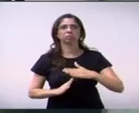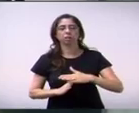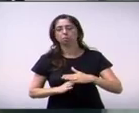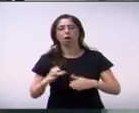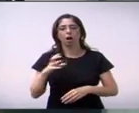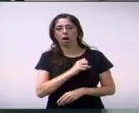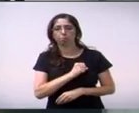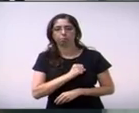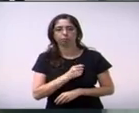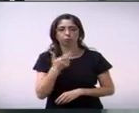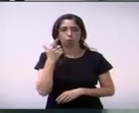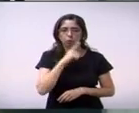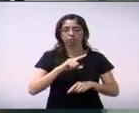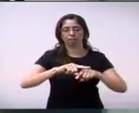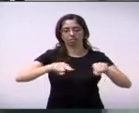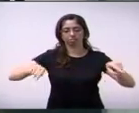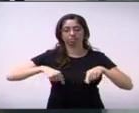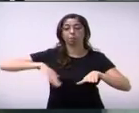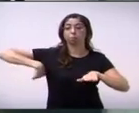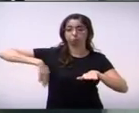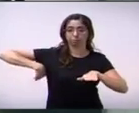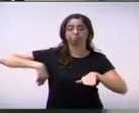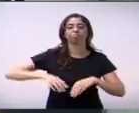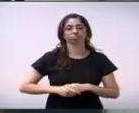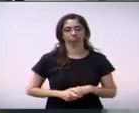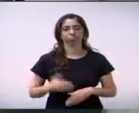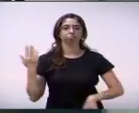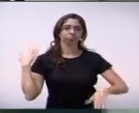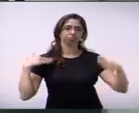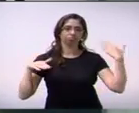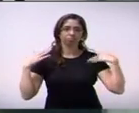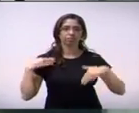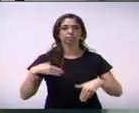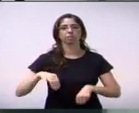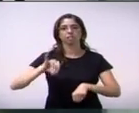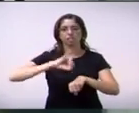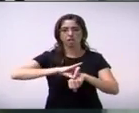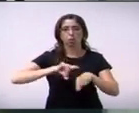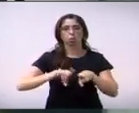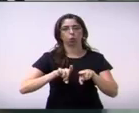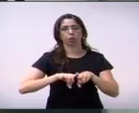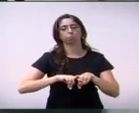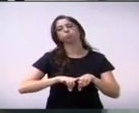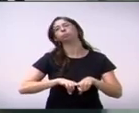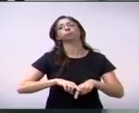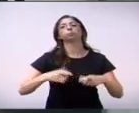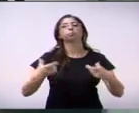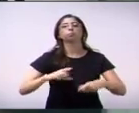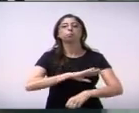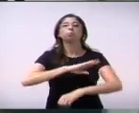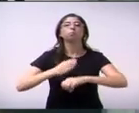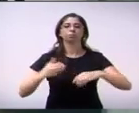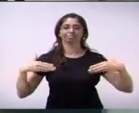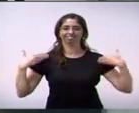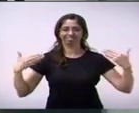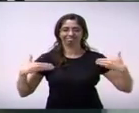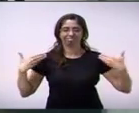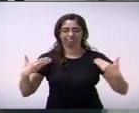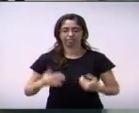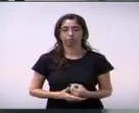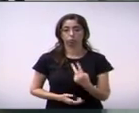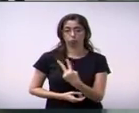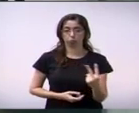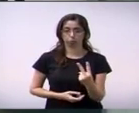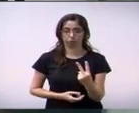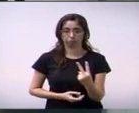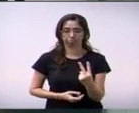população vai ter mais um espaço de lazer, tanto no centro quanto lá no polio esportivo. Tem